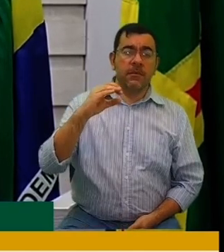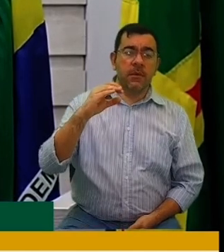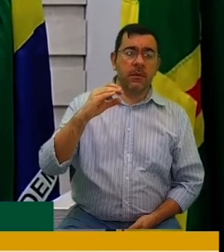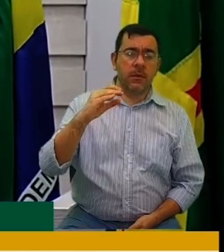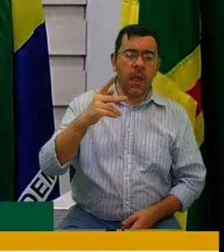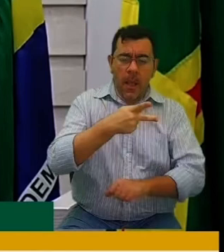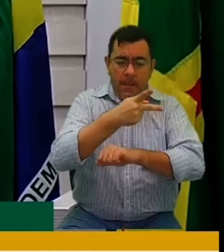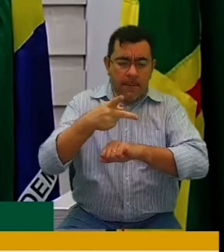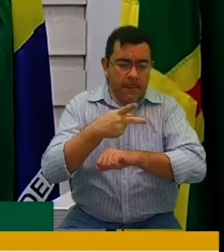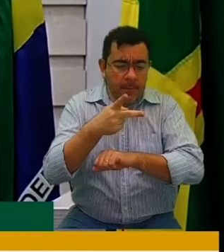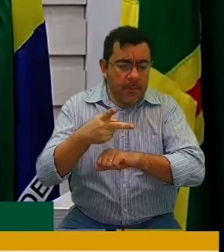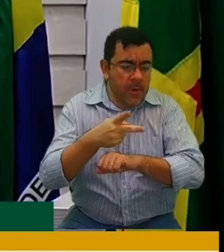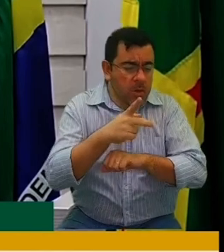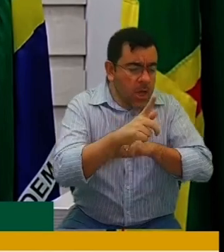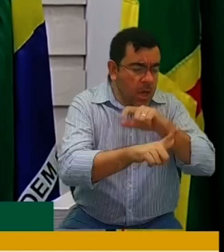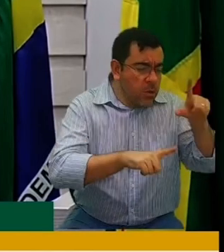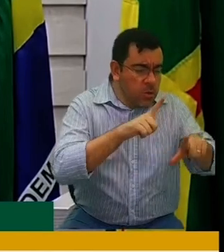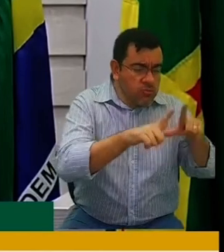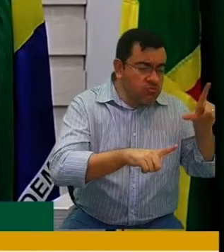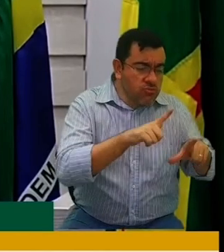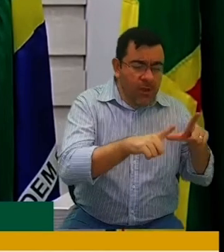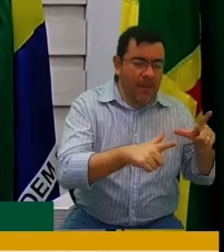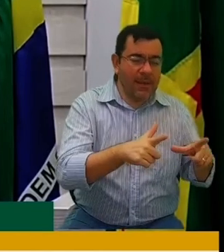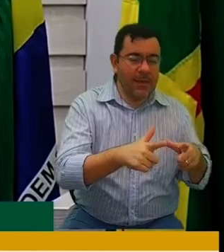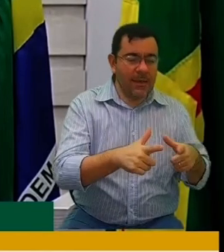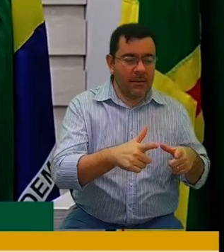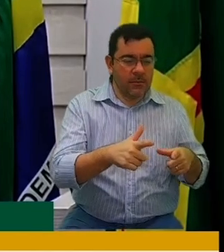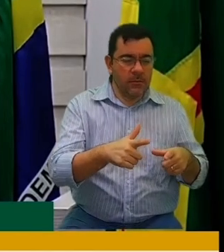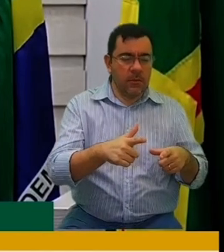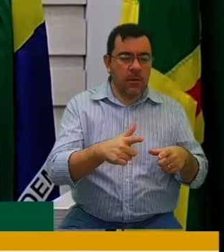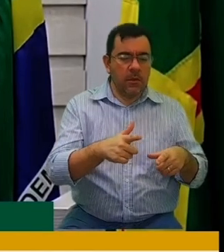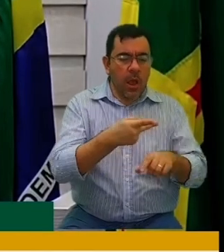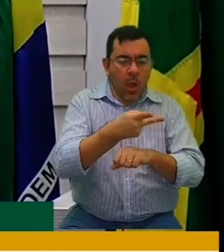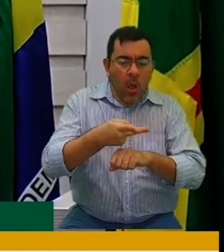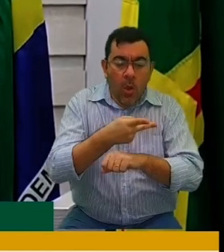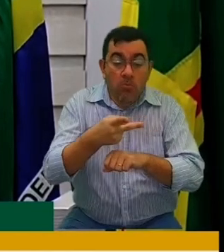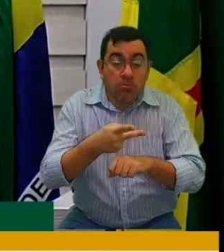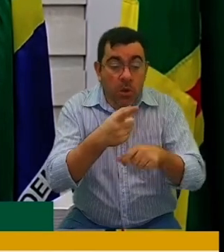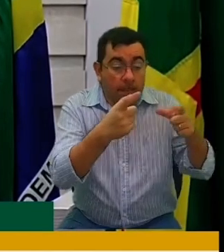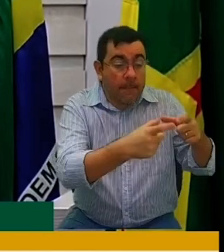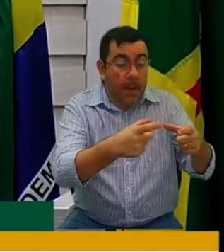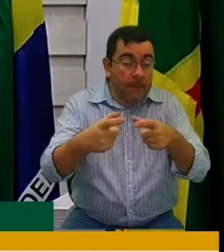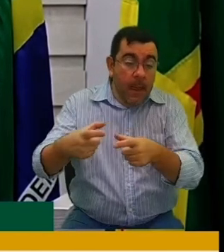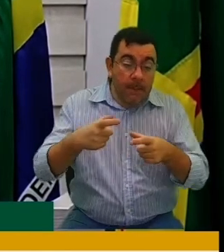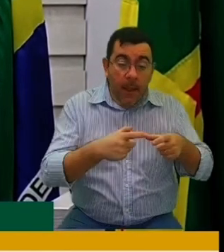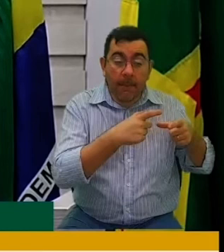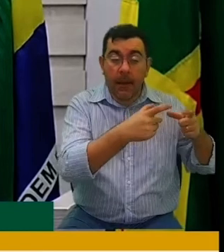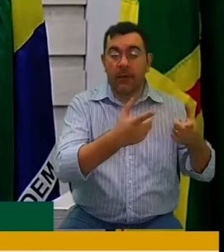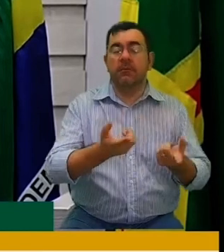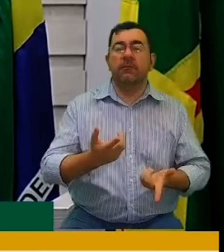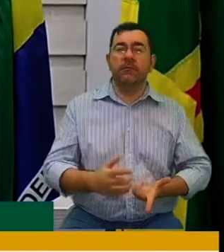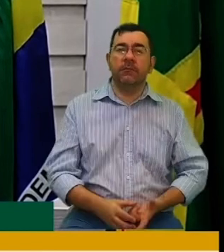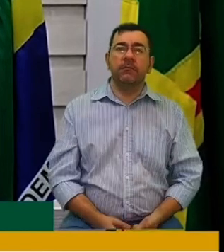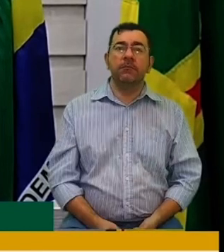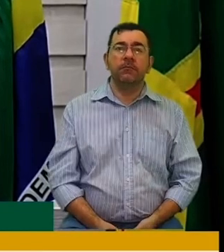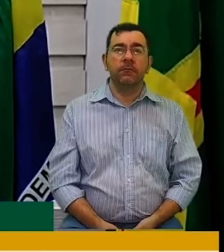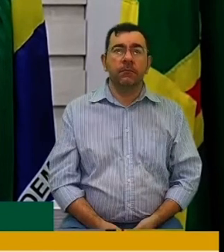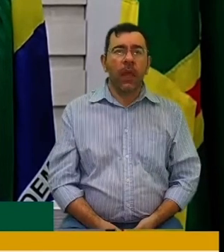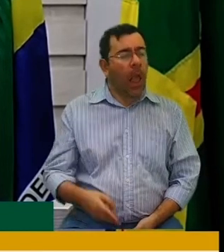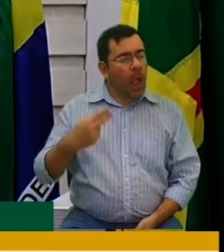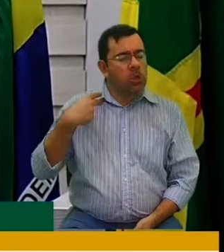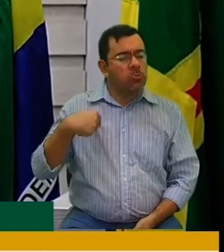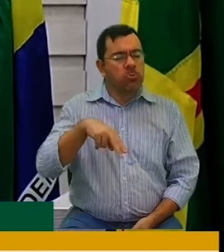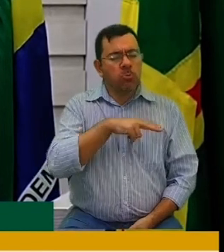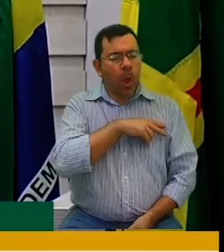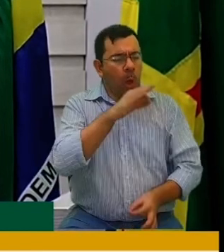públicos, ou melhor, em serviços privados. Então, para que a gente possa ter um aumento da nossa tropa na cidade, um aumento de